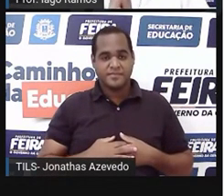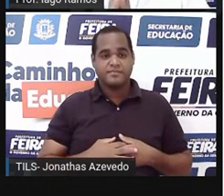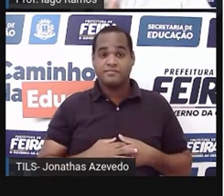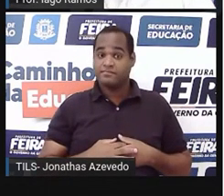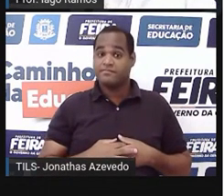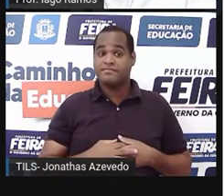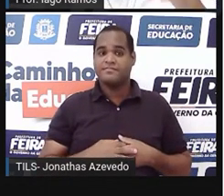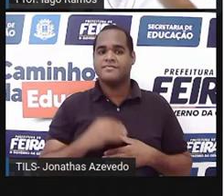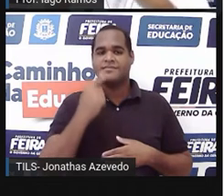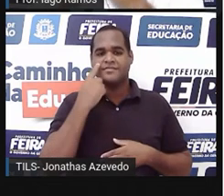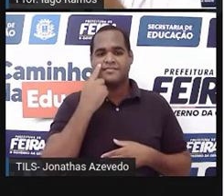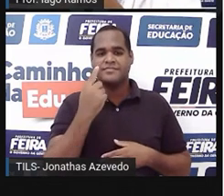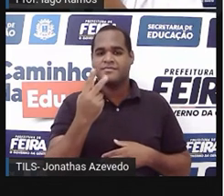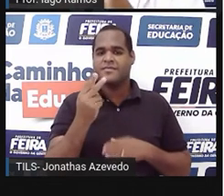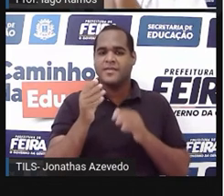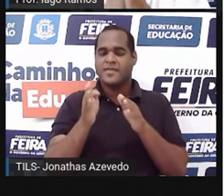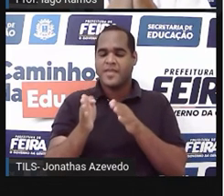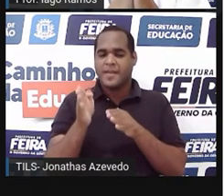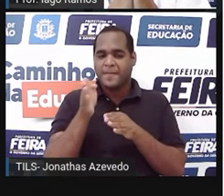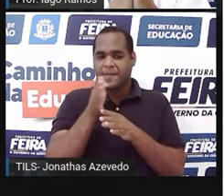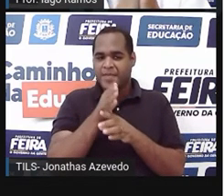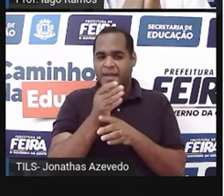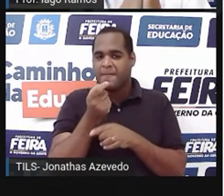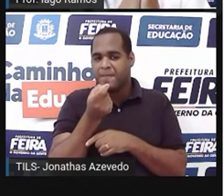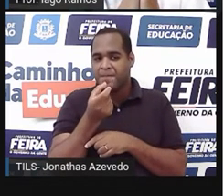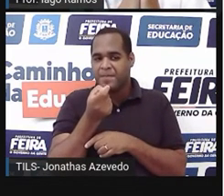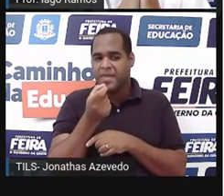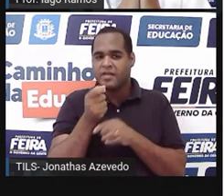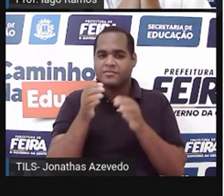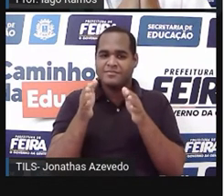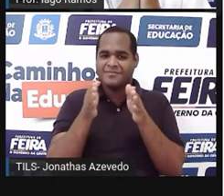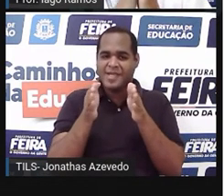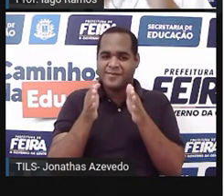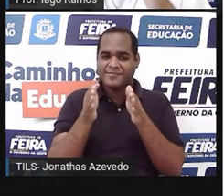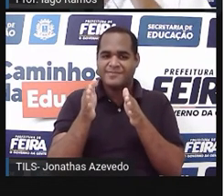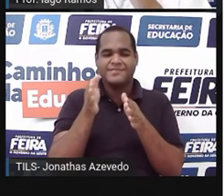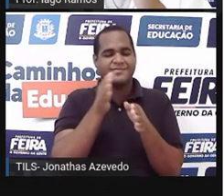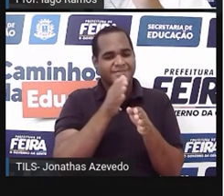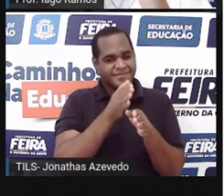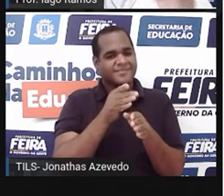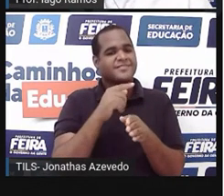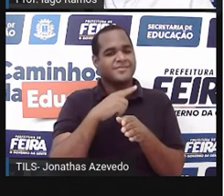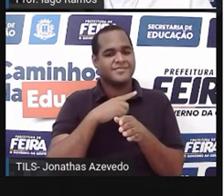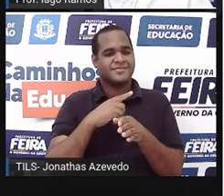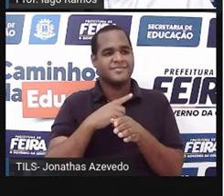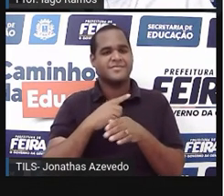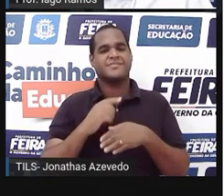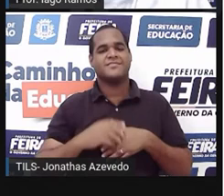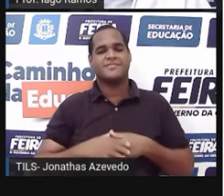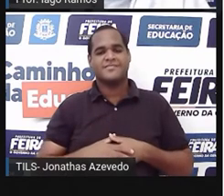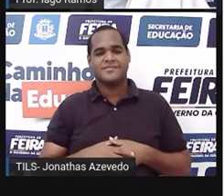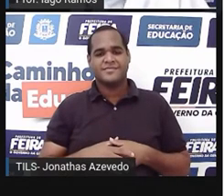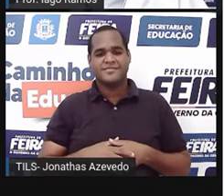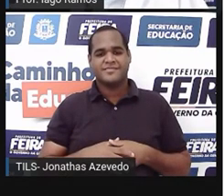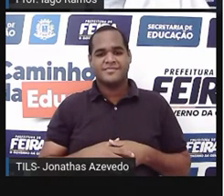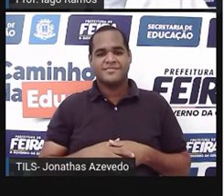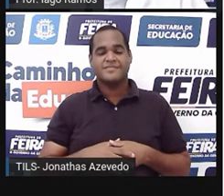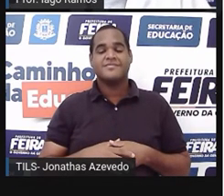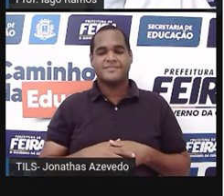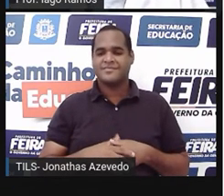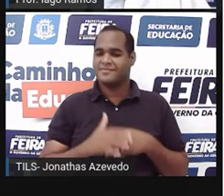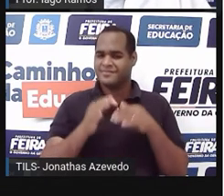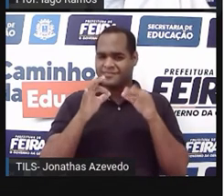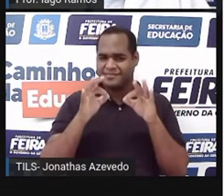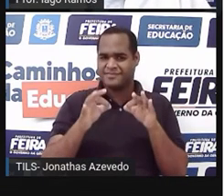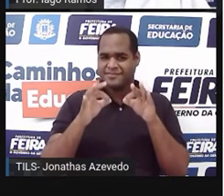mais próximo do 2, então a gente puxa ele para ficar um pouquinho mais próximo do 2 e vai ficar um pouquinho mais distante do 3. Certo?